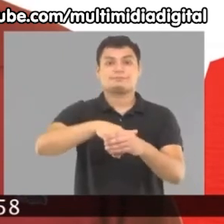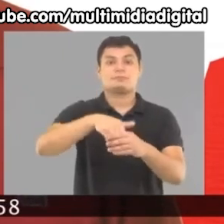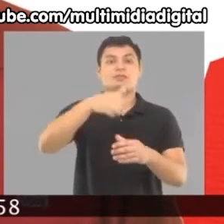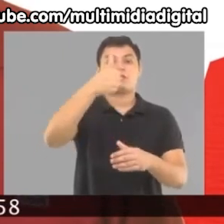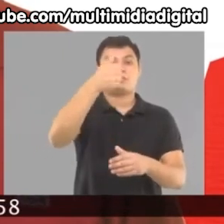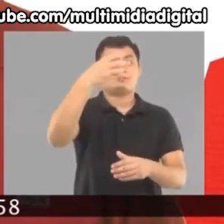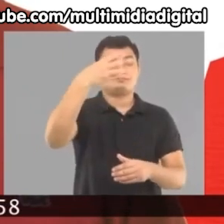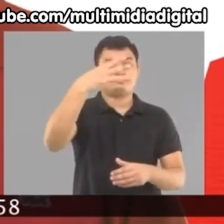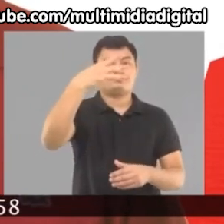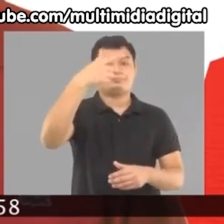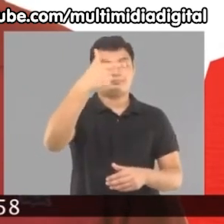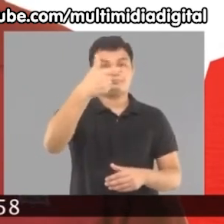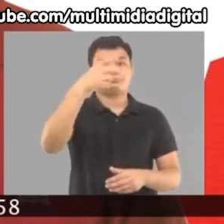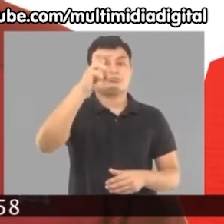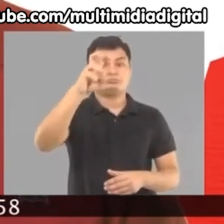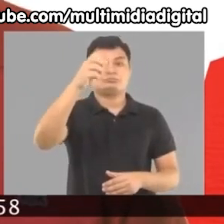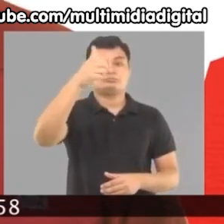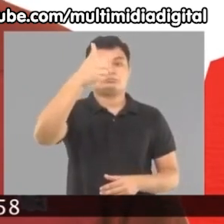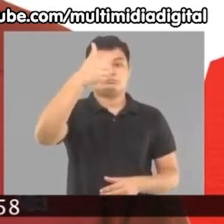O13258.